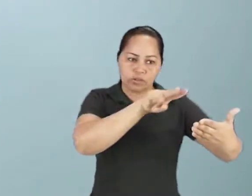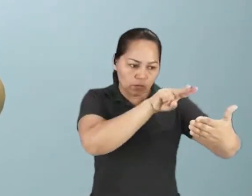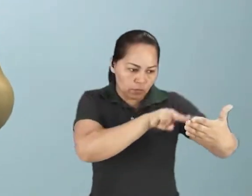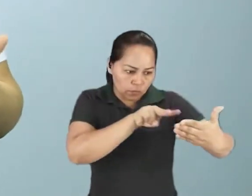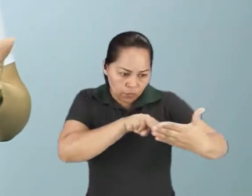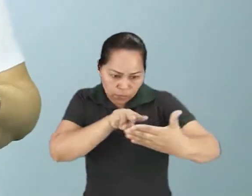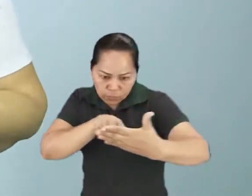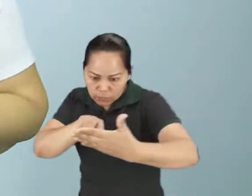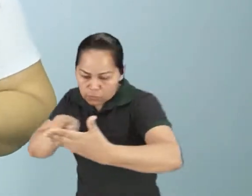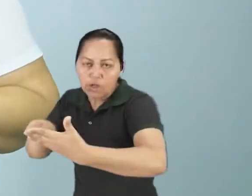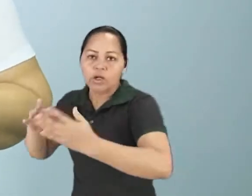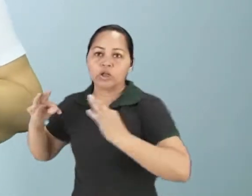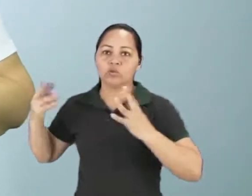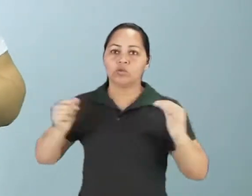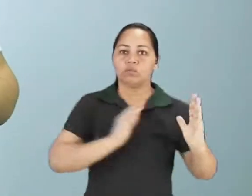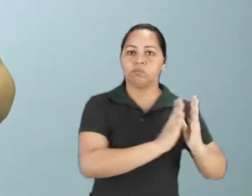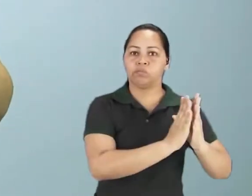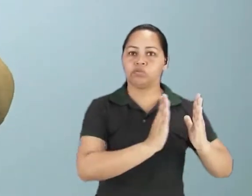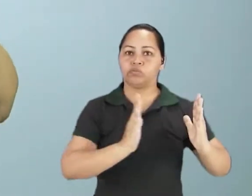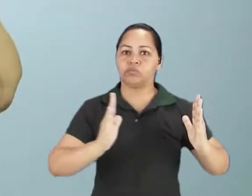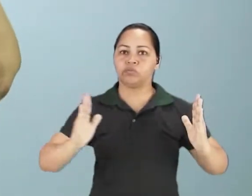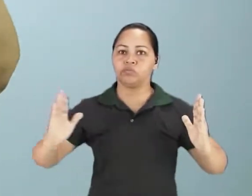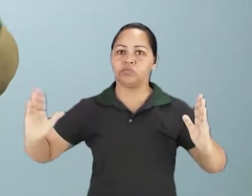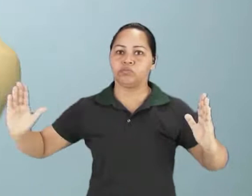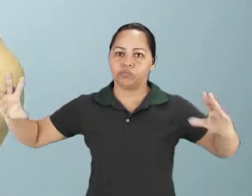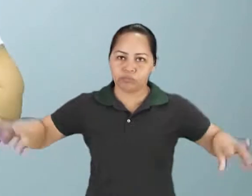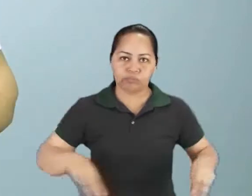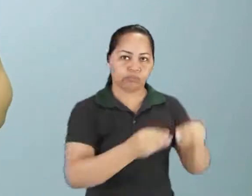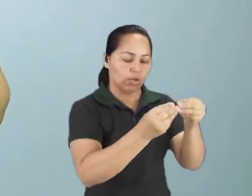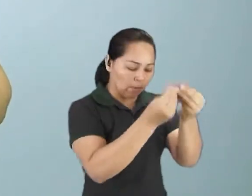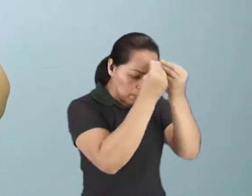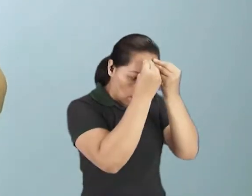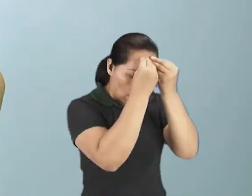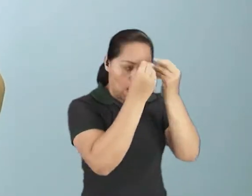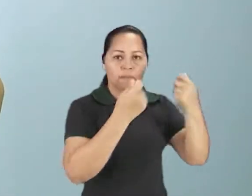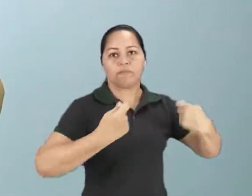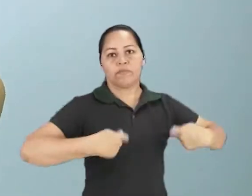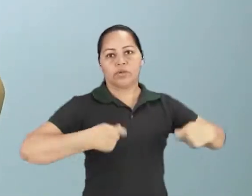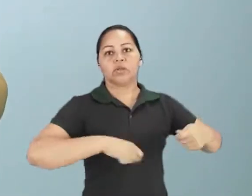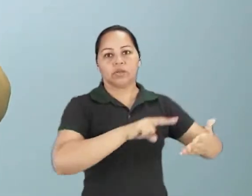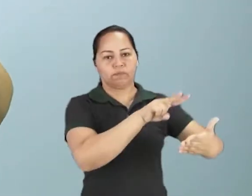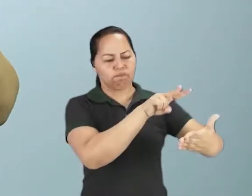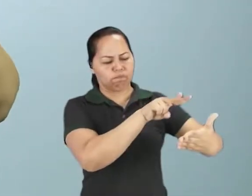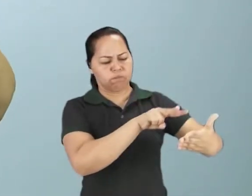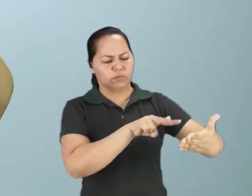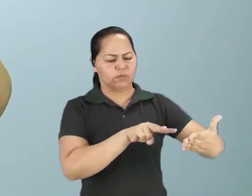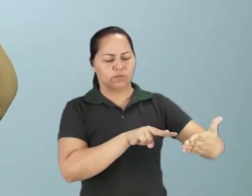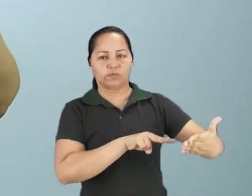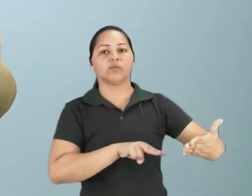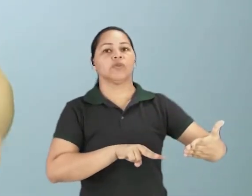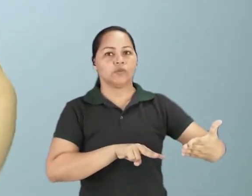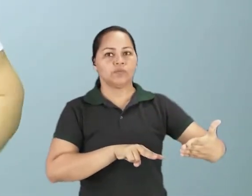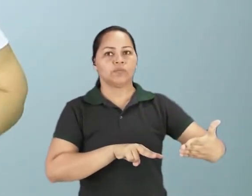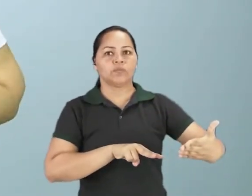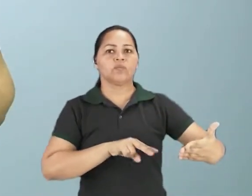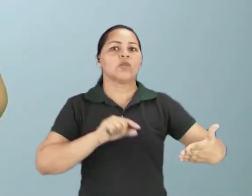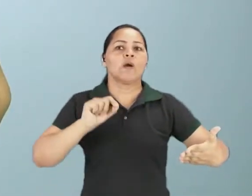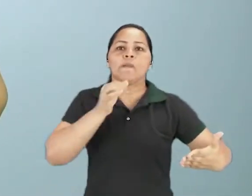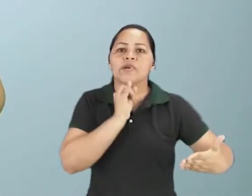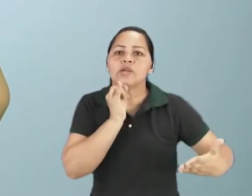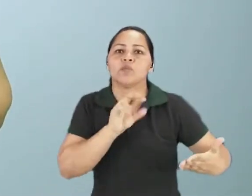ter a ambientação ao que é essa obra, o que que ela fala, quem é o seu autor, qual é o contexto